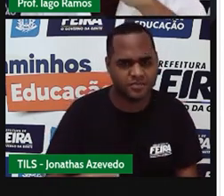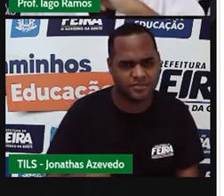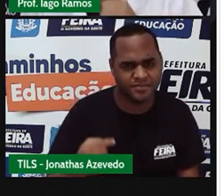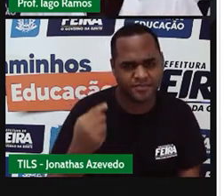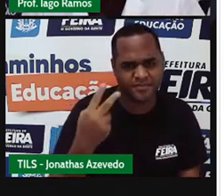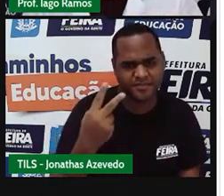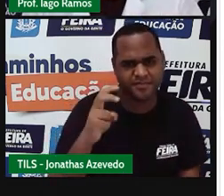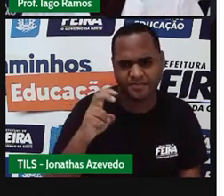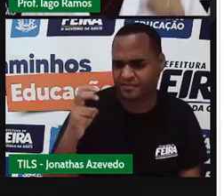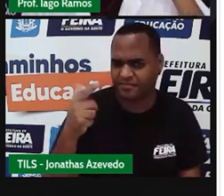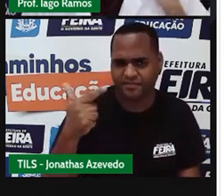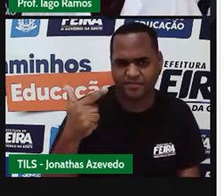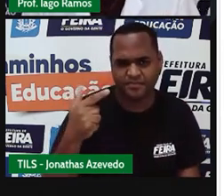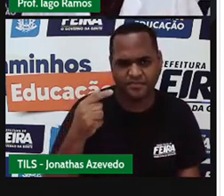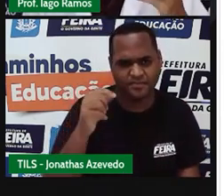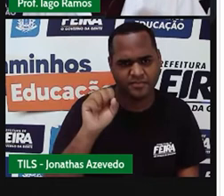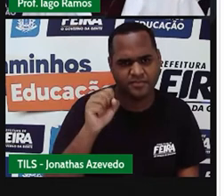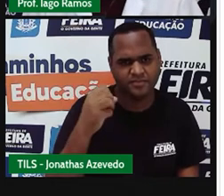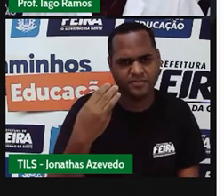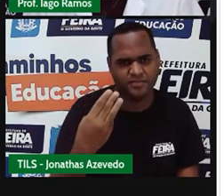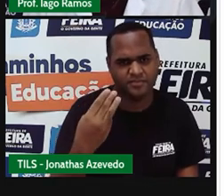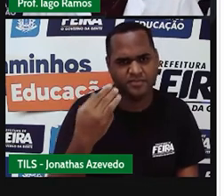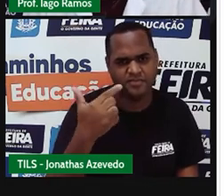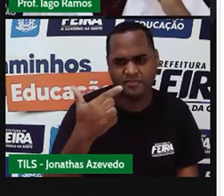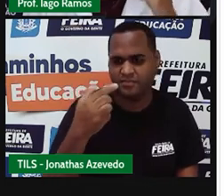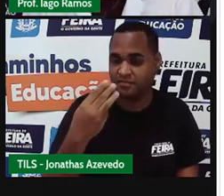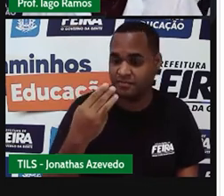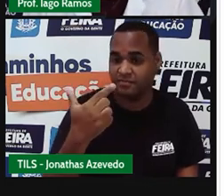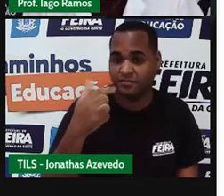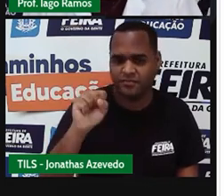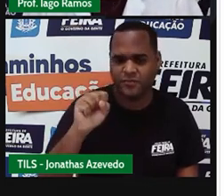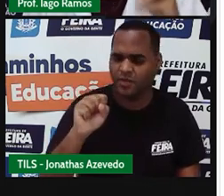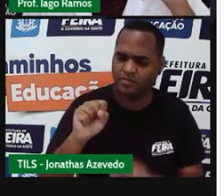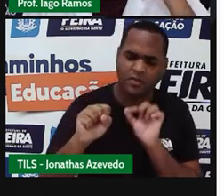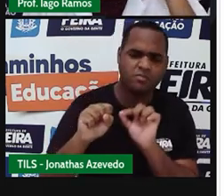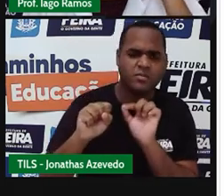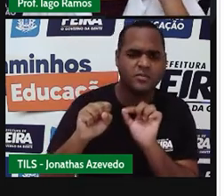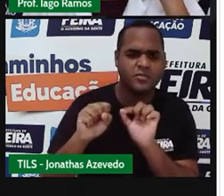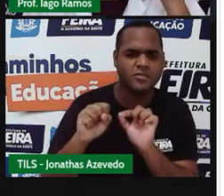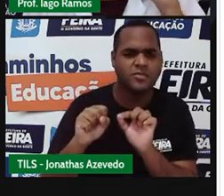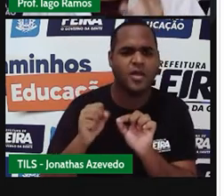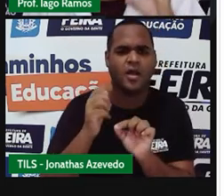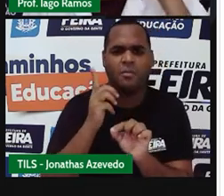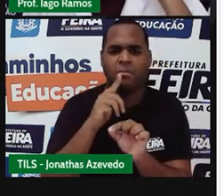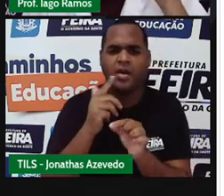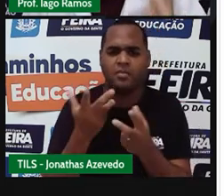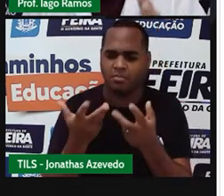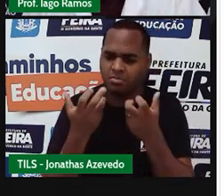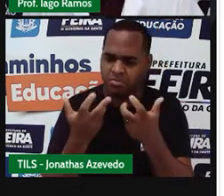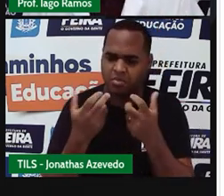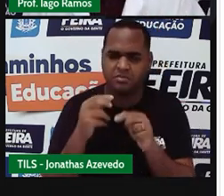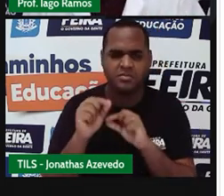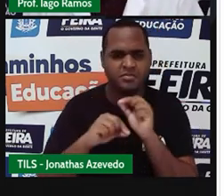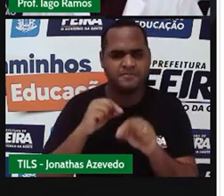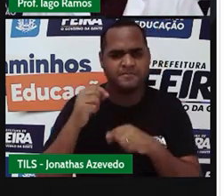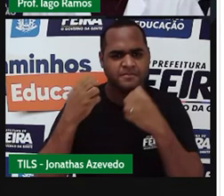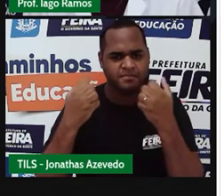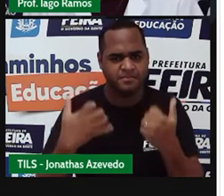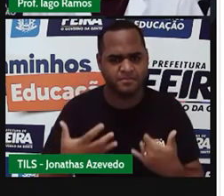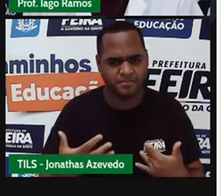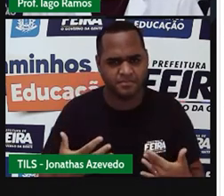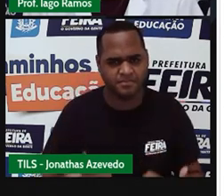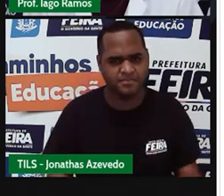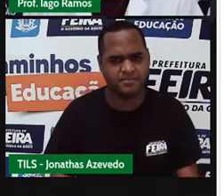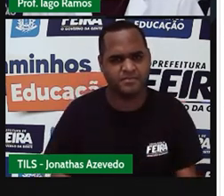2.552. 88.328. O que é que tem de curioso aí? O que é que você consegue perceber de curioso nisso daí?